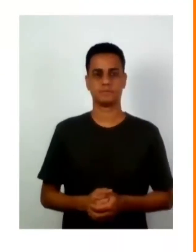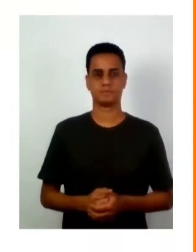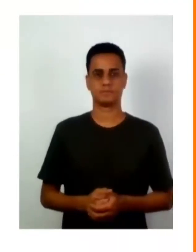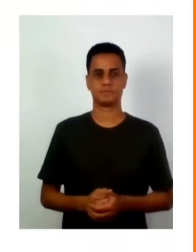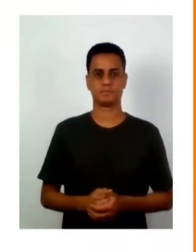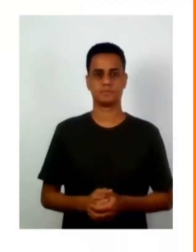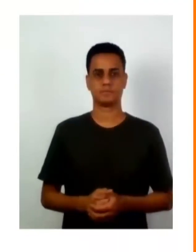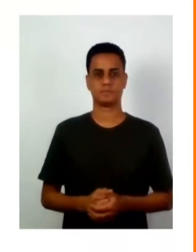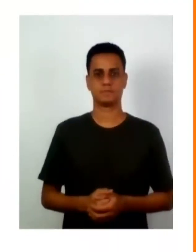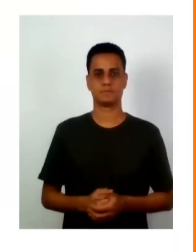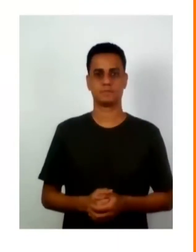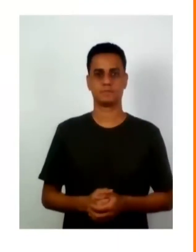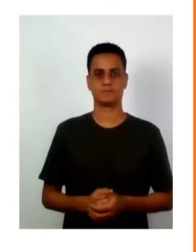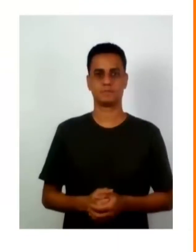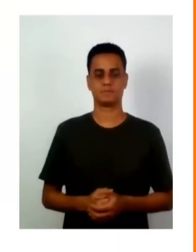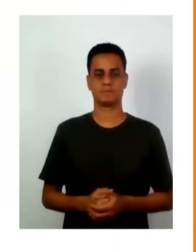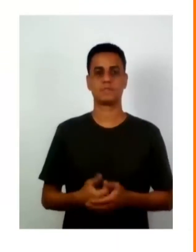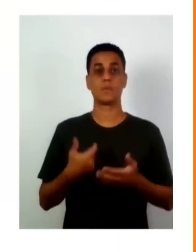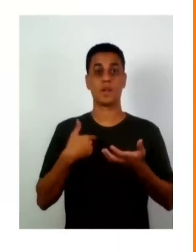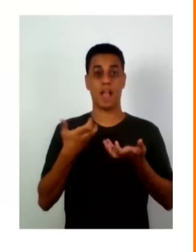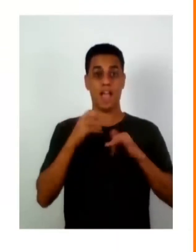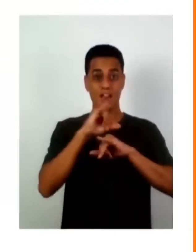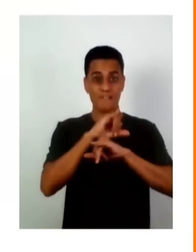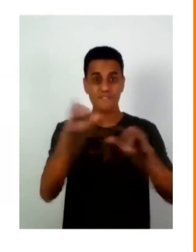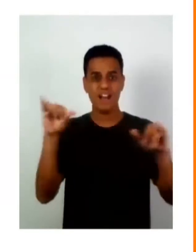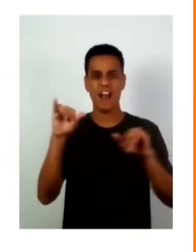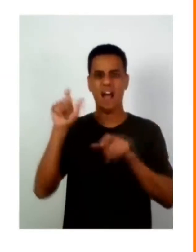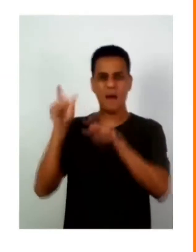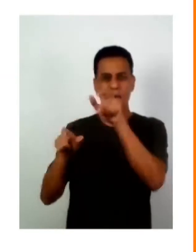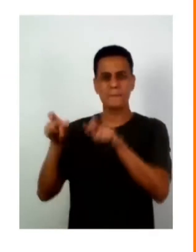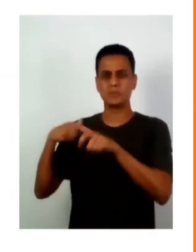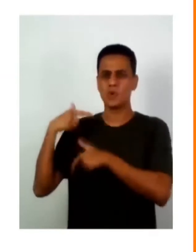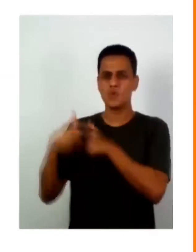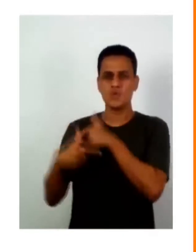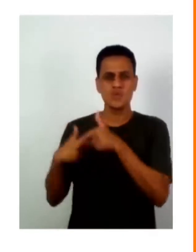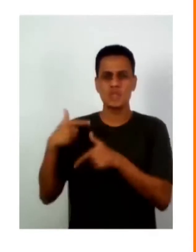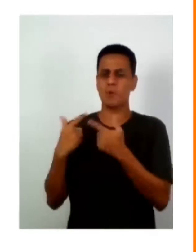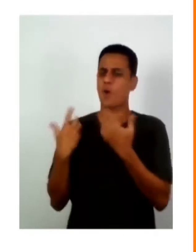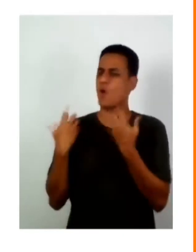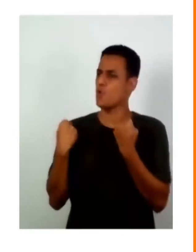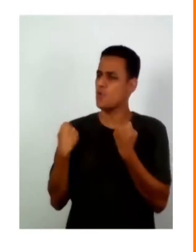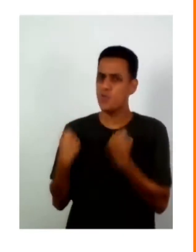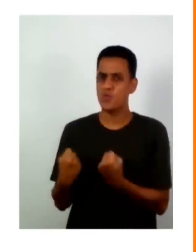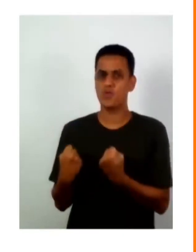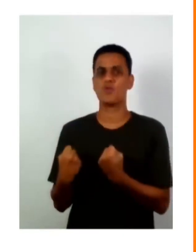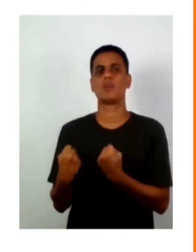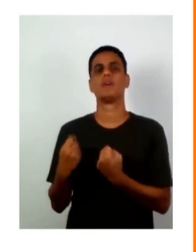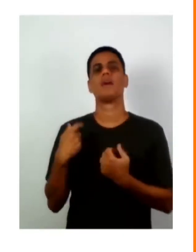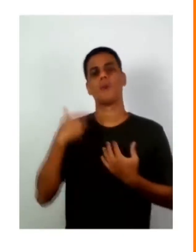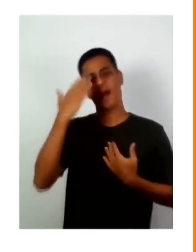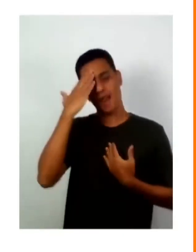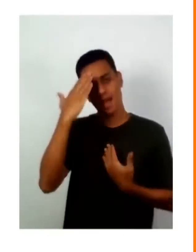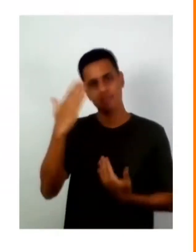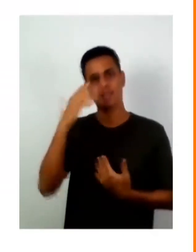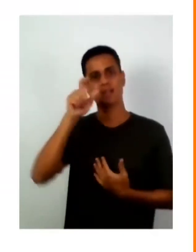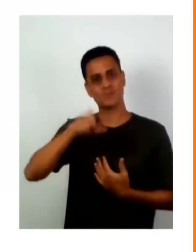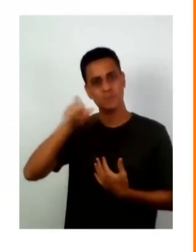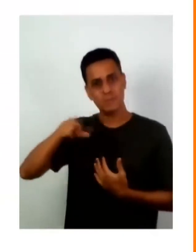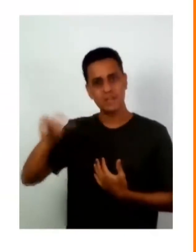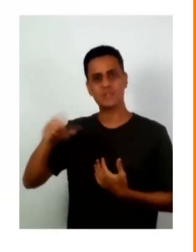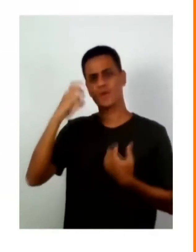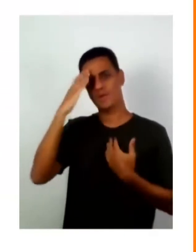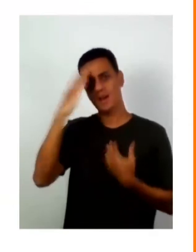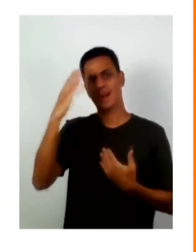quero dizer que essas pessoas trabalharam muito para que tudo isso acontecesse agradeço essas pessoas agradeço vocês